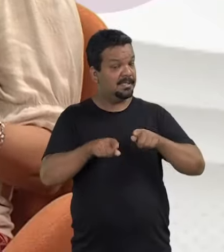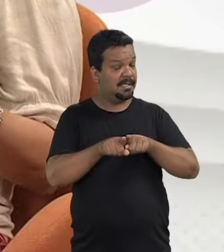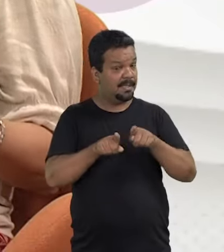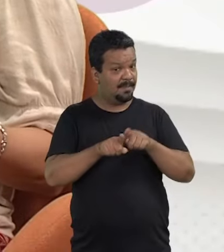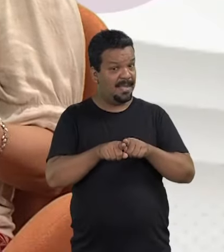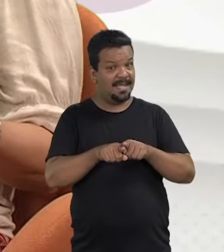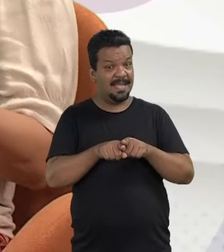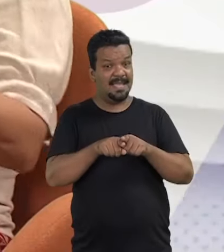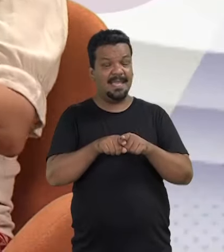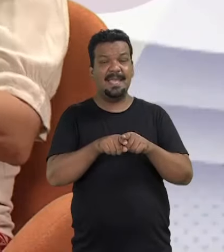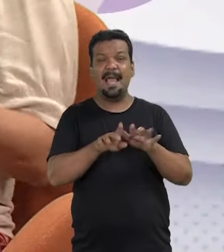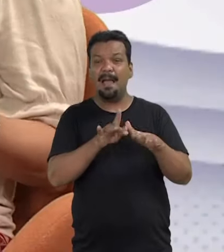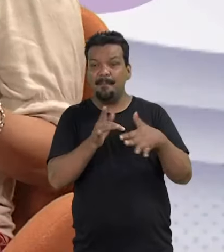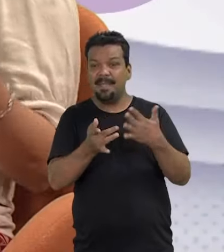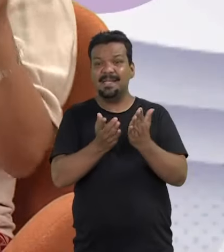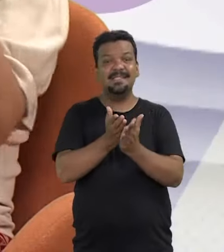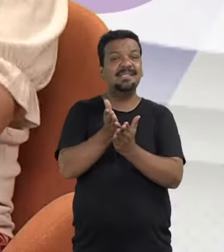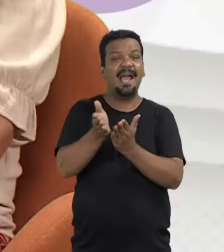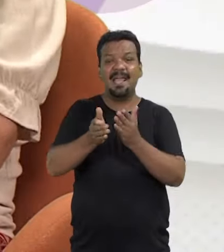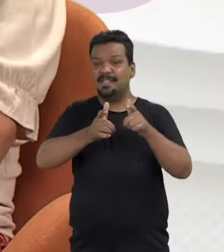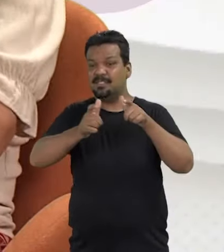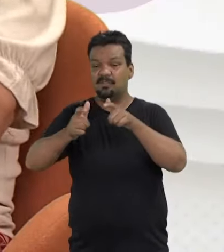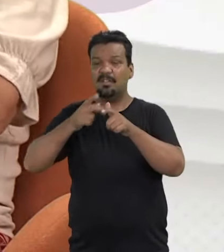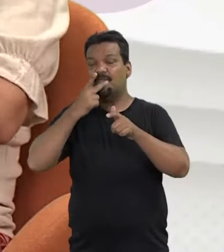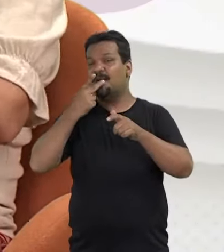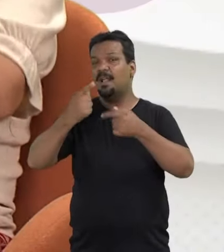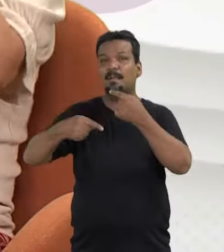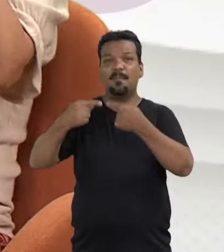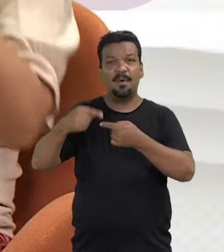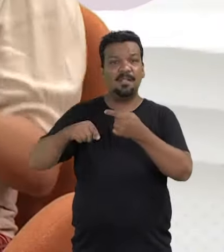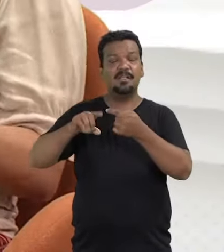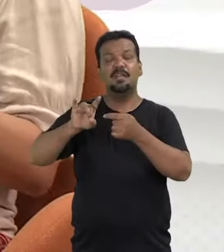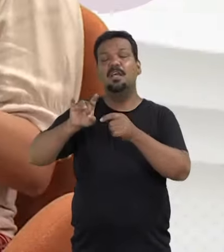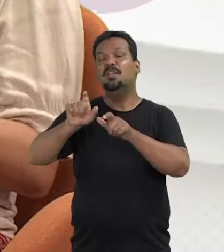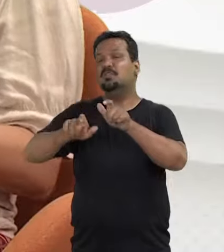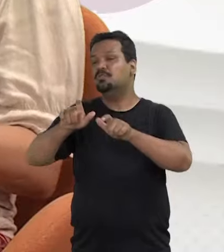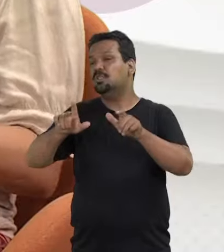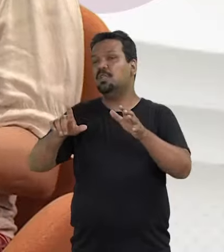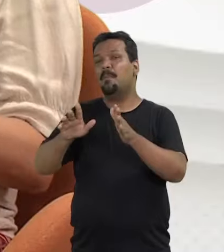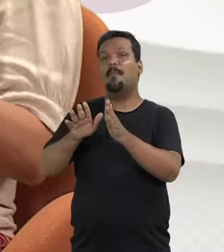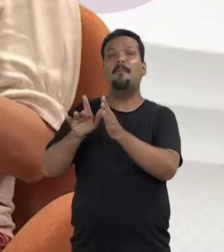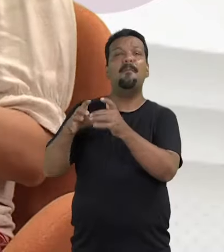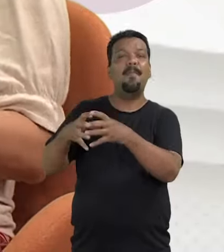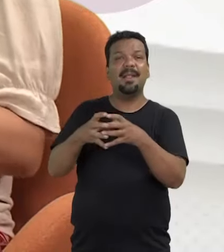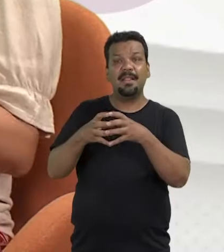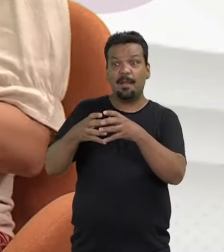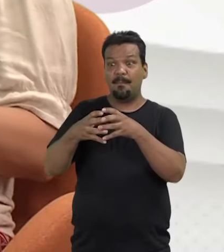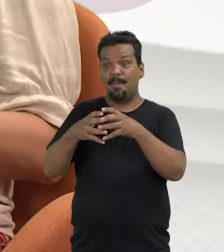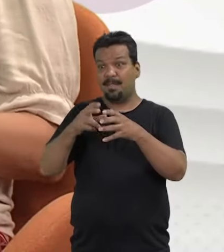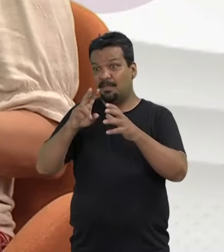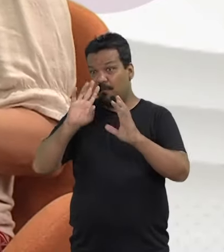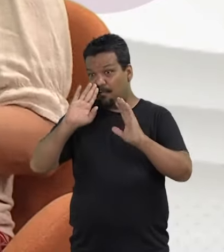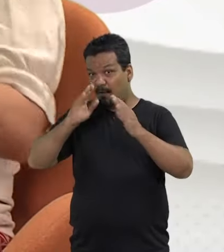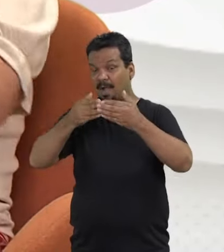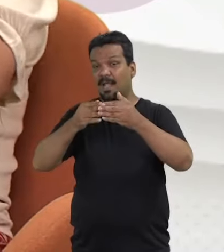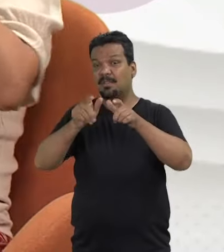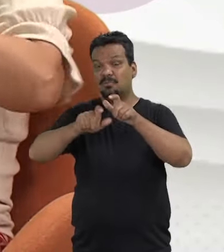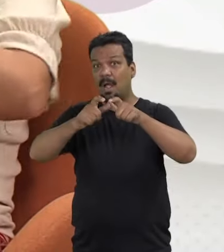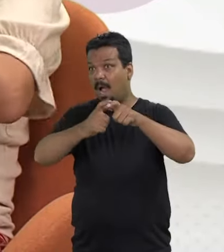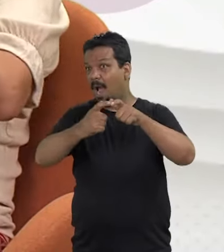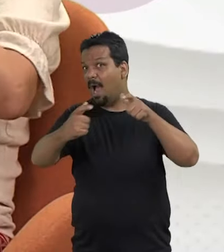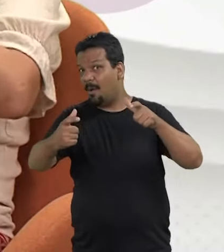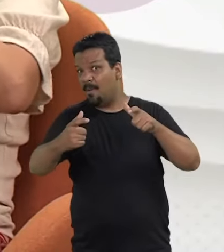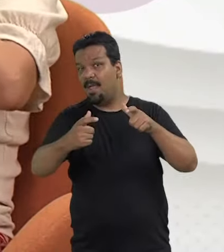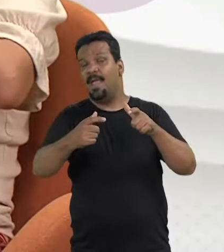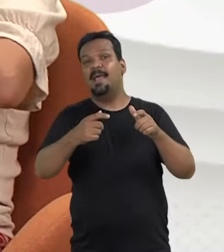também que a mídia saia desse lugar restrito de falar da política apenas de forma partidária para falar de uma forma mais ampla. A